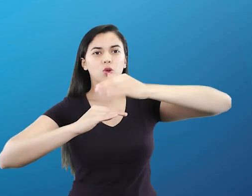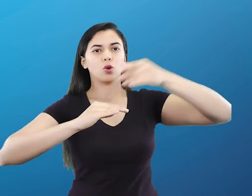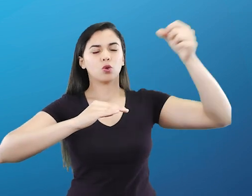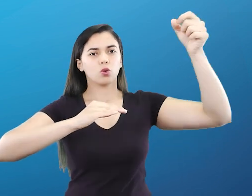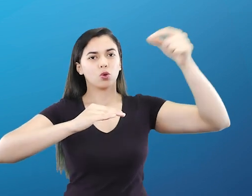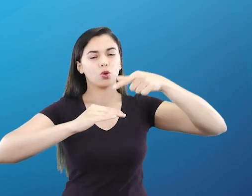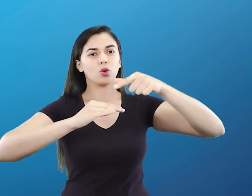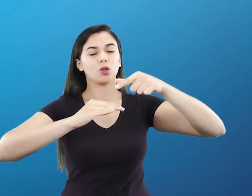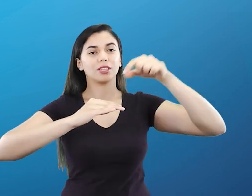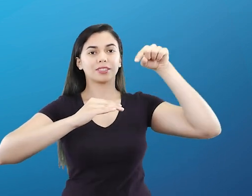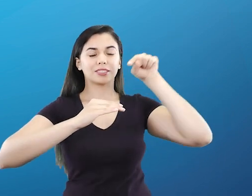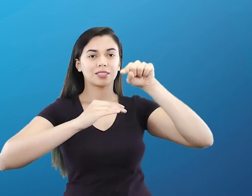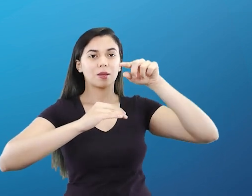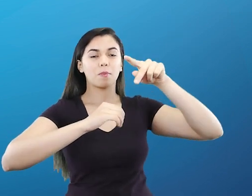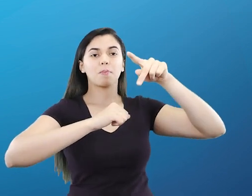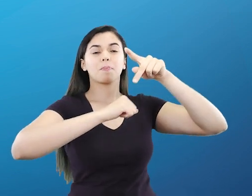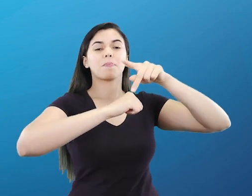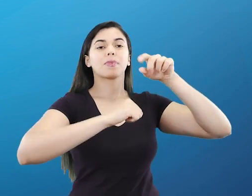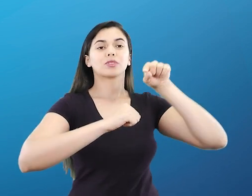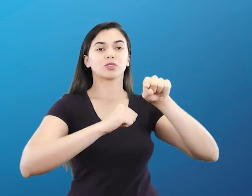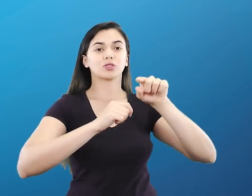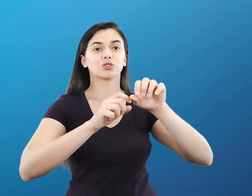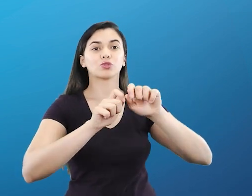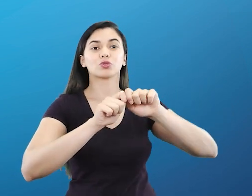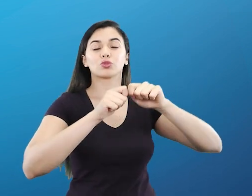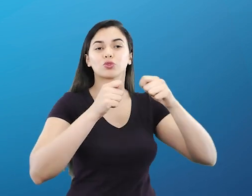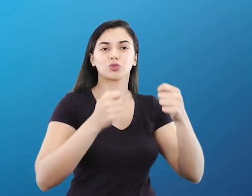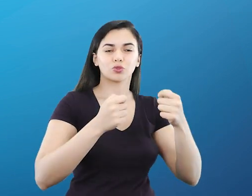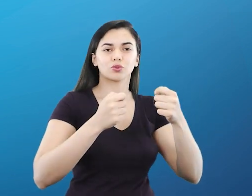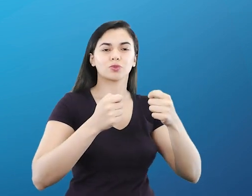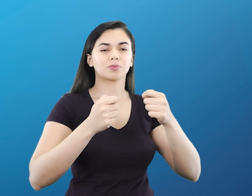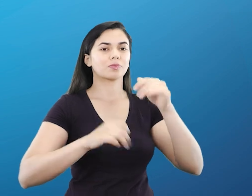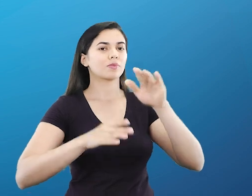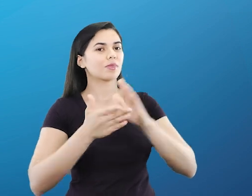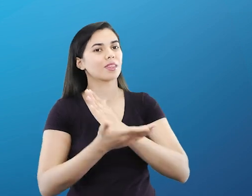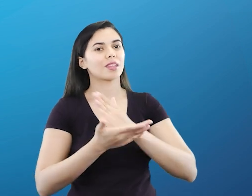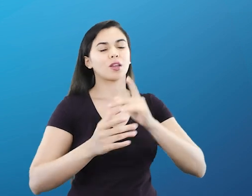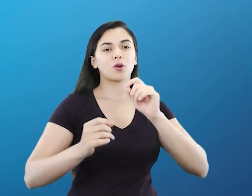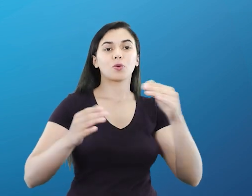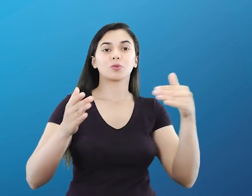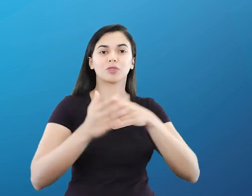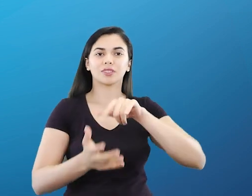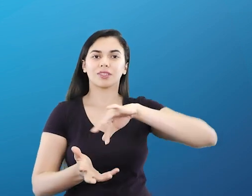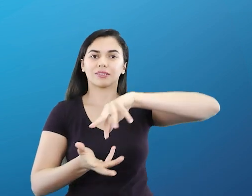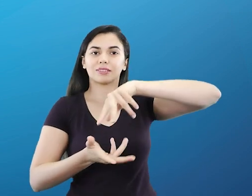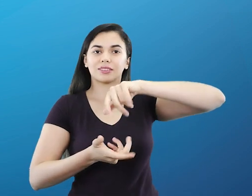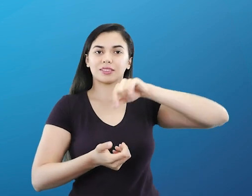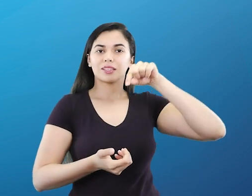de atmosfera se fragmentam. Alguns entram, Atingem a nossa superfície terrestre.